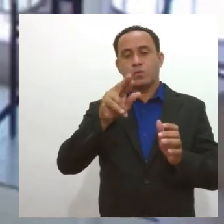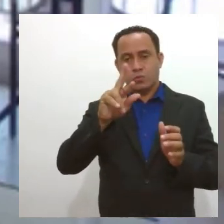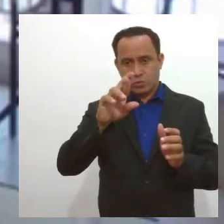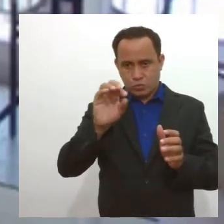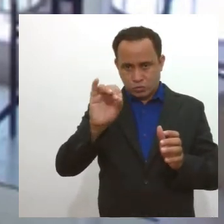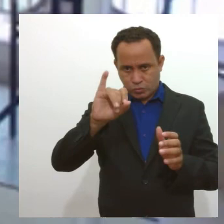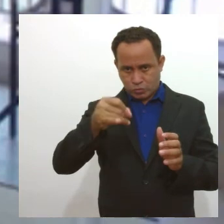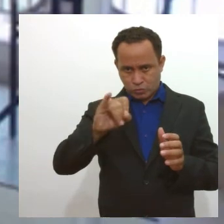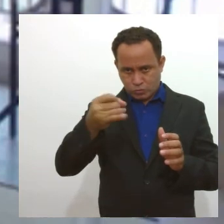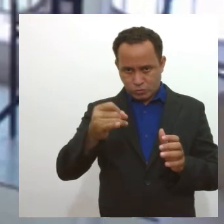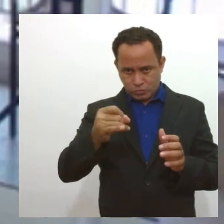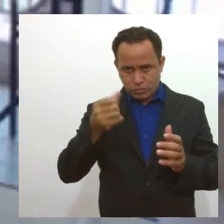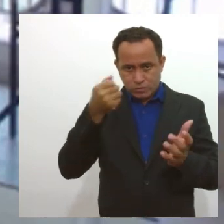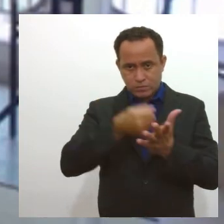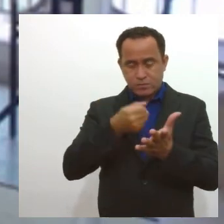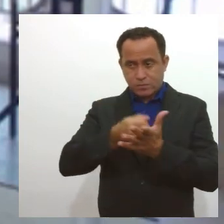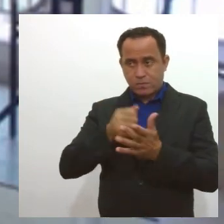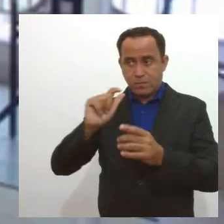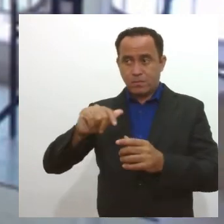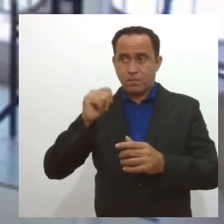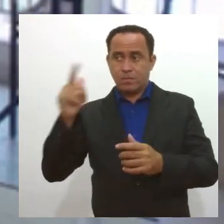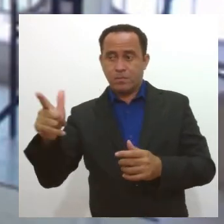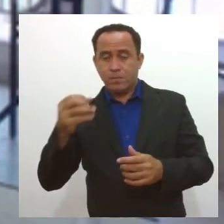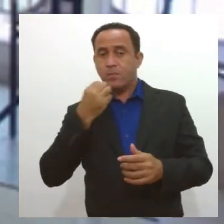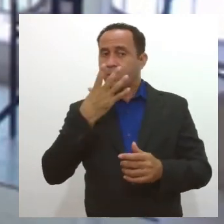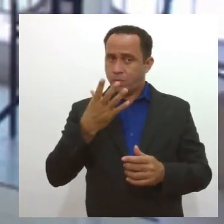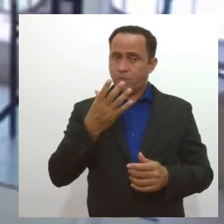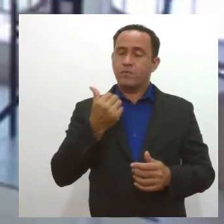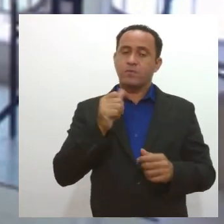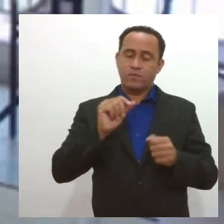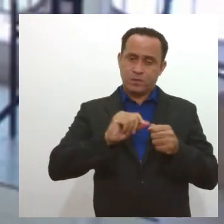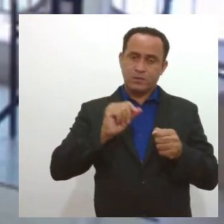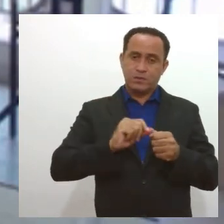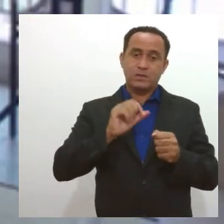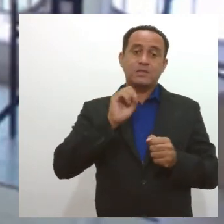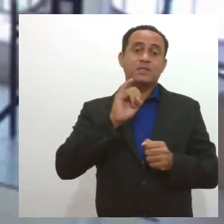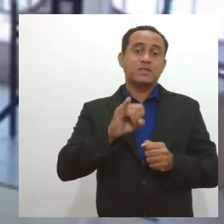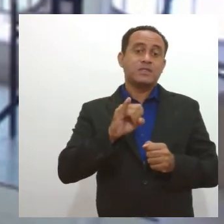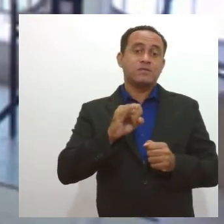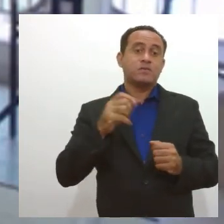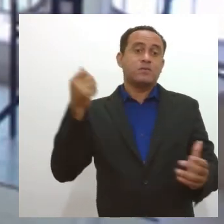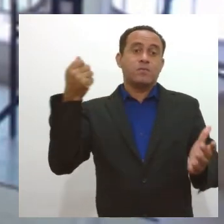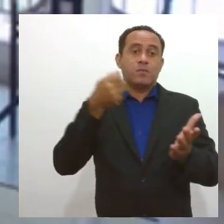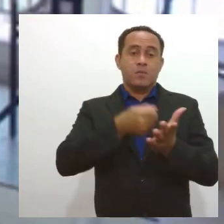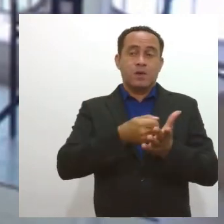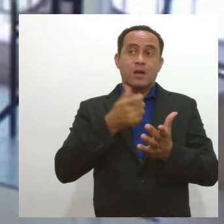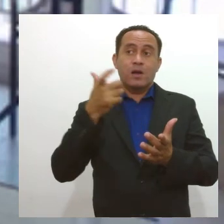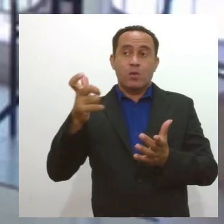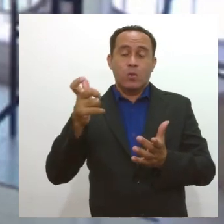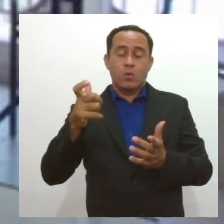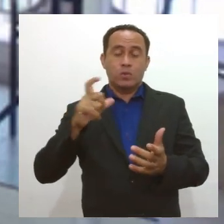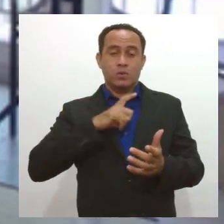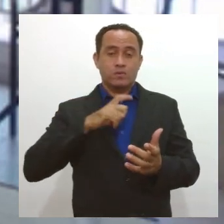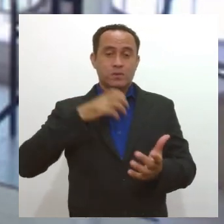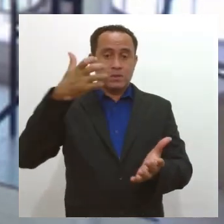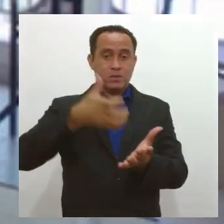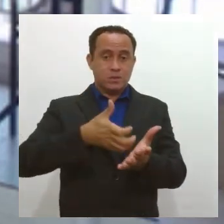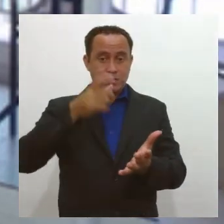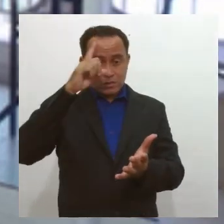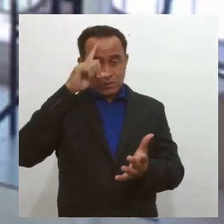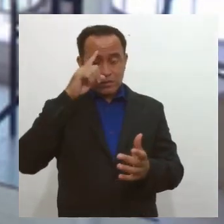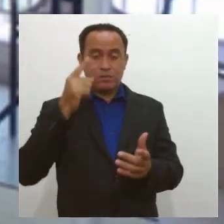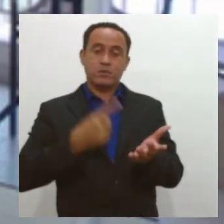venha a pagar nas suas contas, é interessante fazer. Ou caso seja para você pagar algum serviço muito essencial do seu dia a dia.